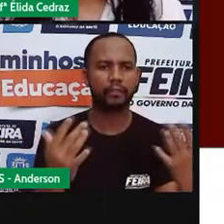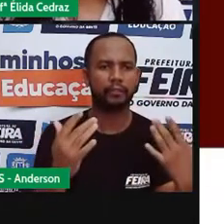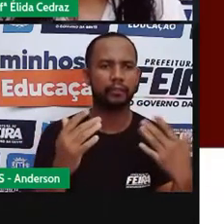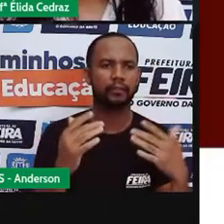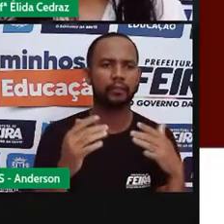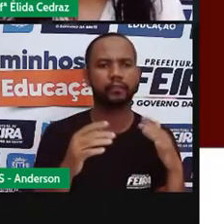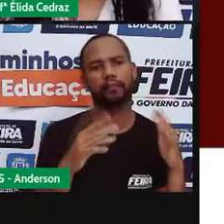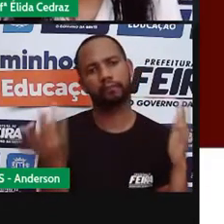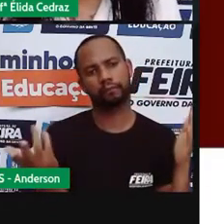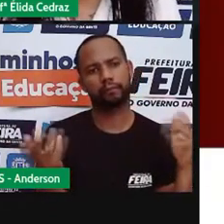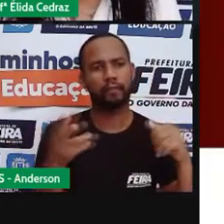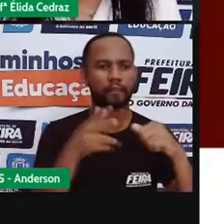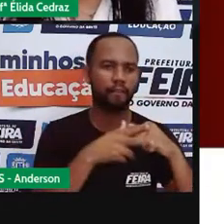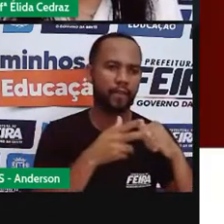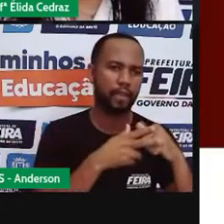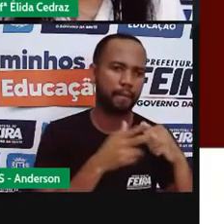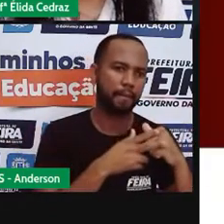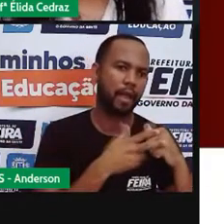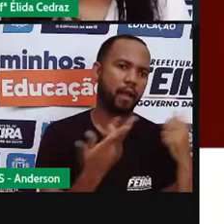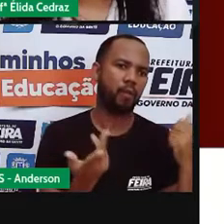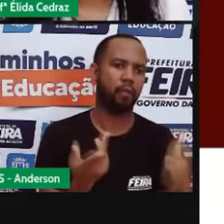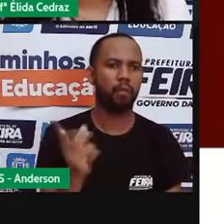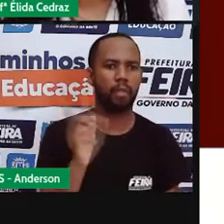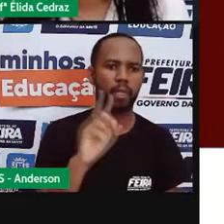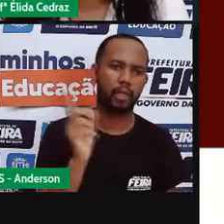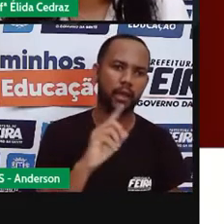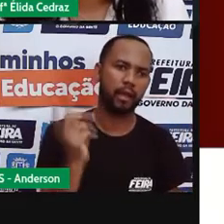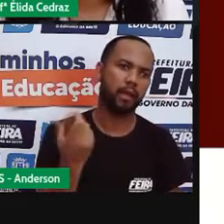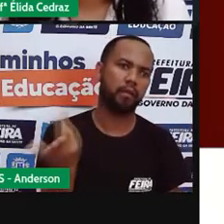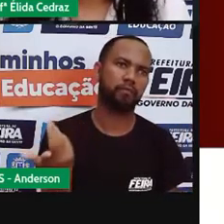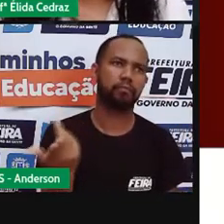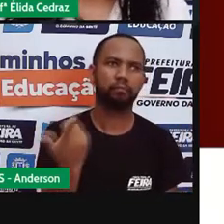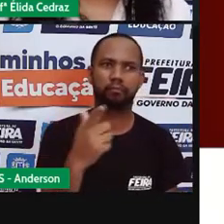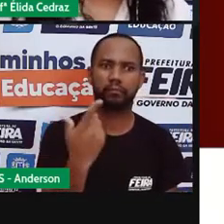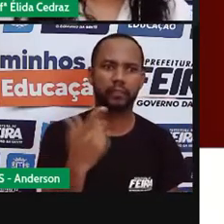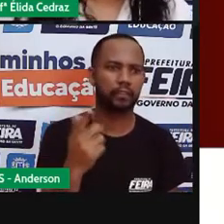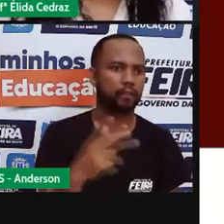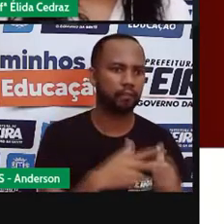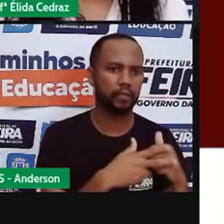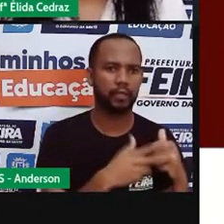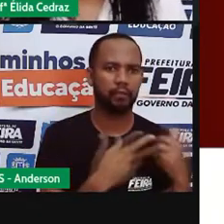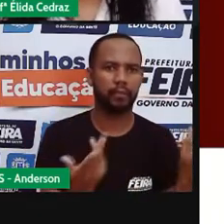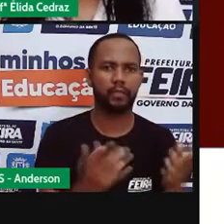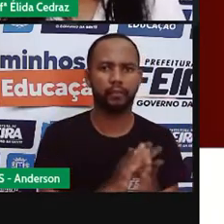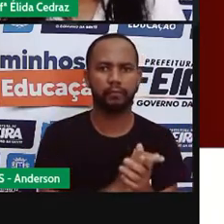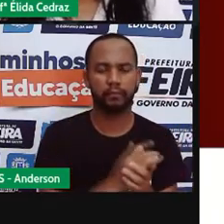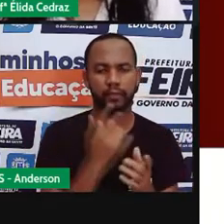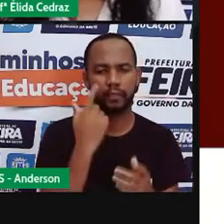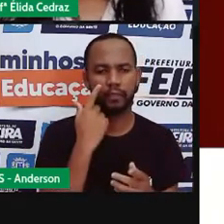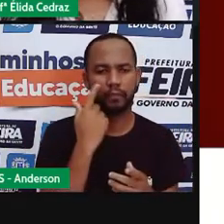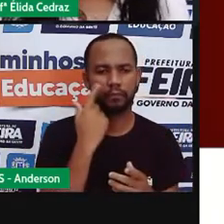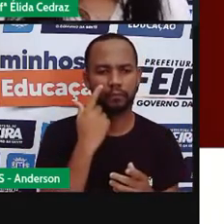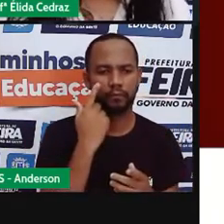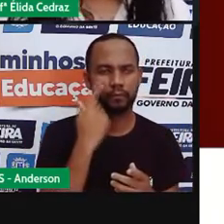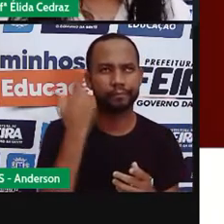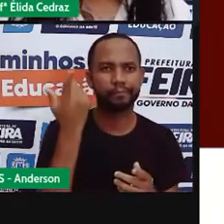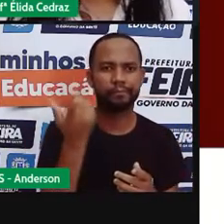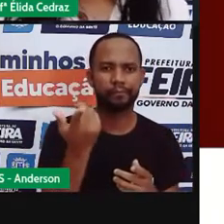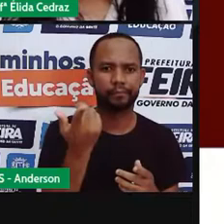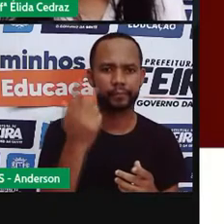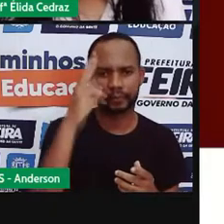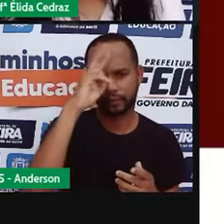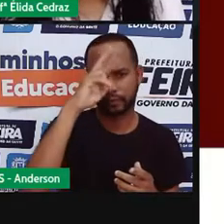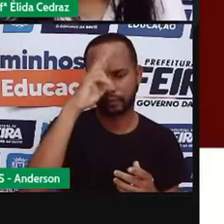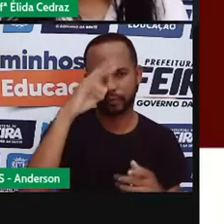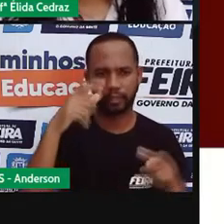não verbal e mista. Você lembra onde você já viu, em